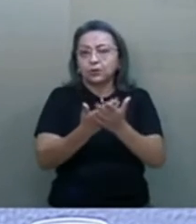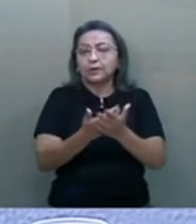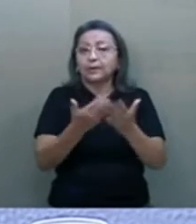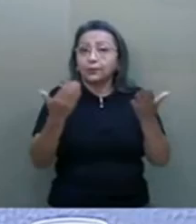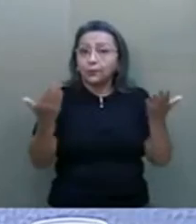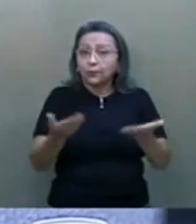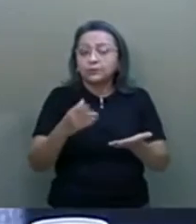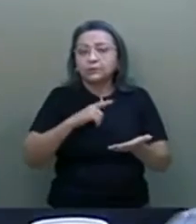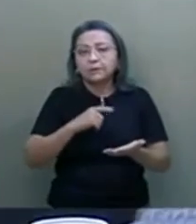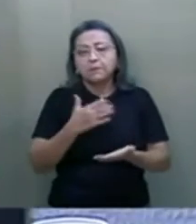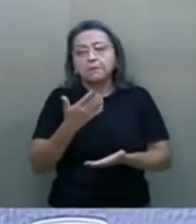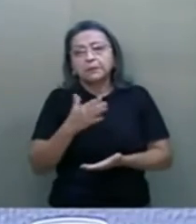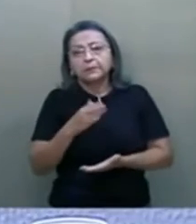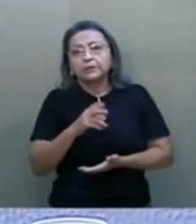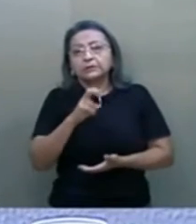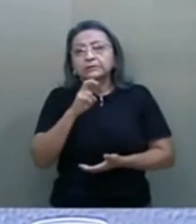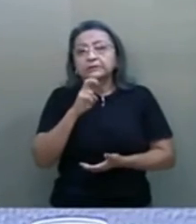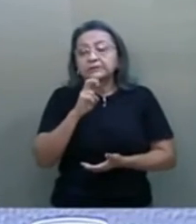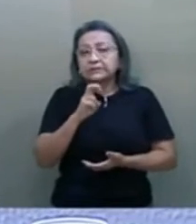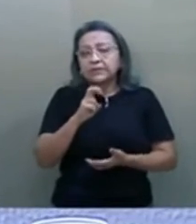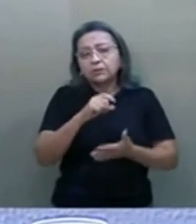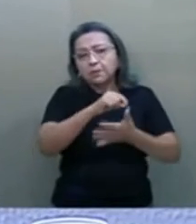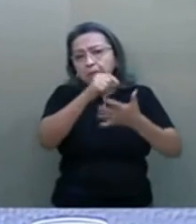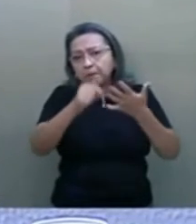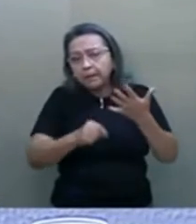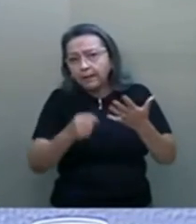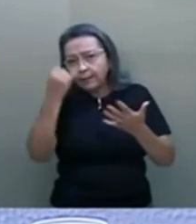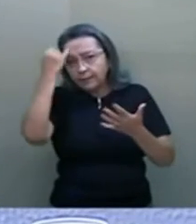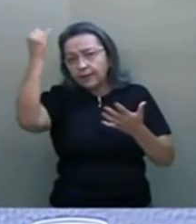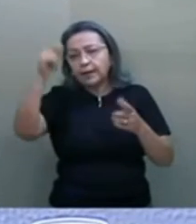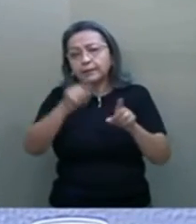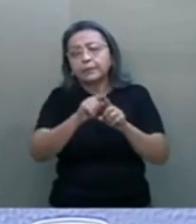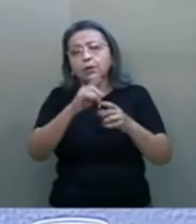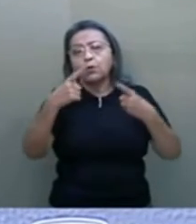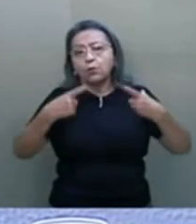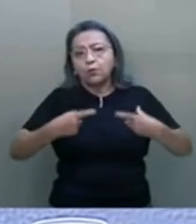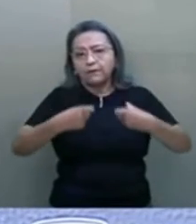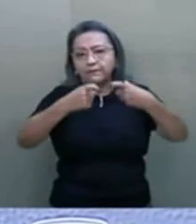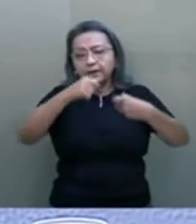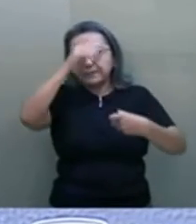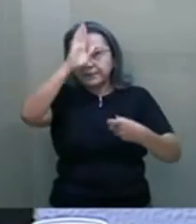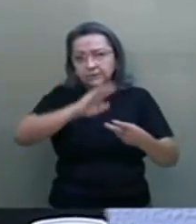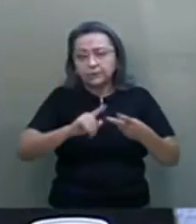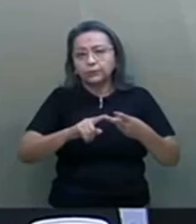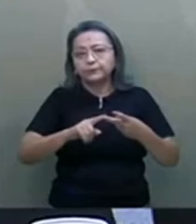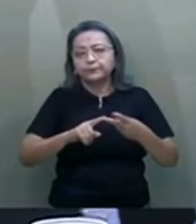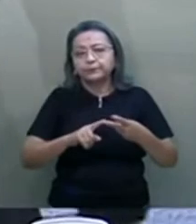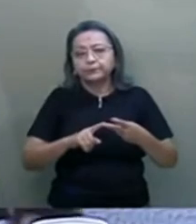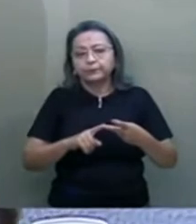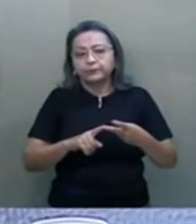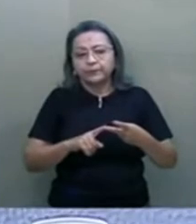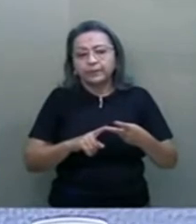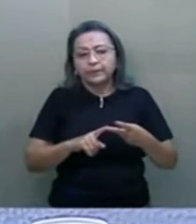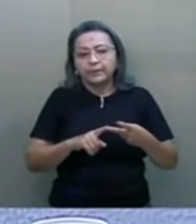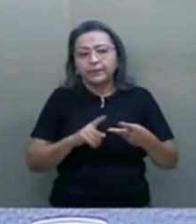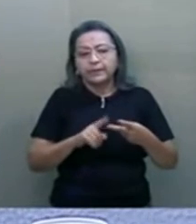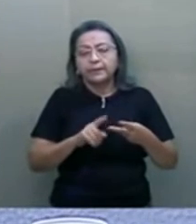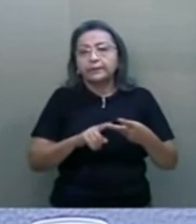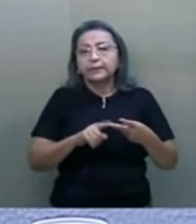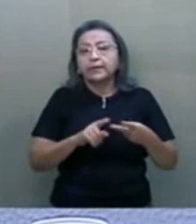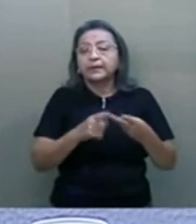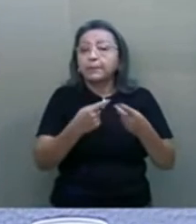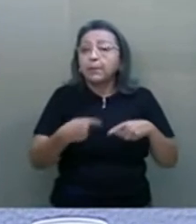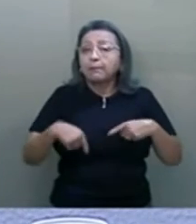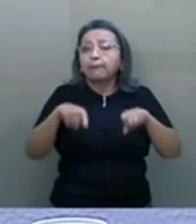cerca de cinco iniciativas. Temos o Wi-Fi Brasil, que o Ministério atende via GESAC. Temos uma